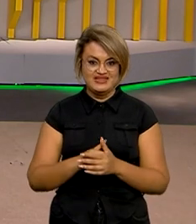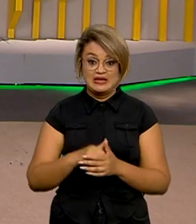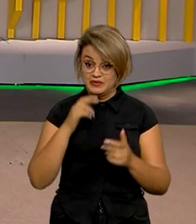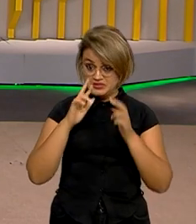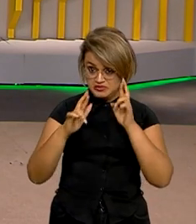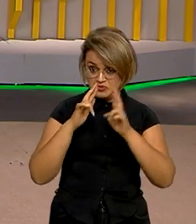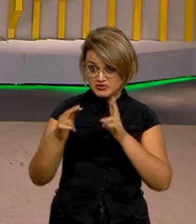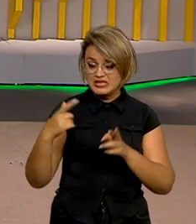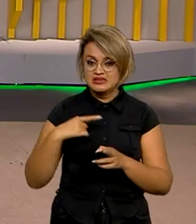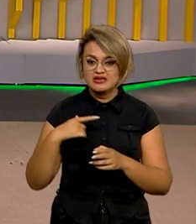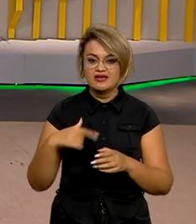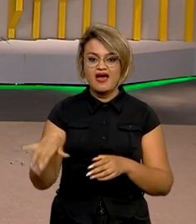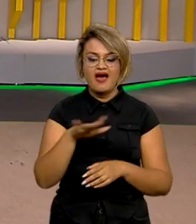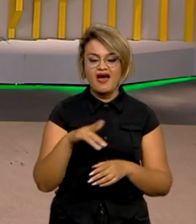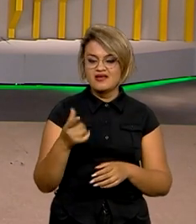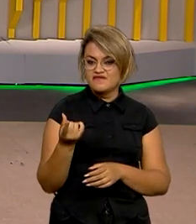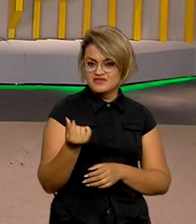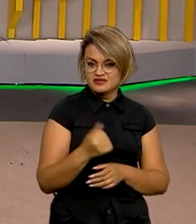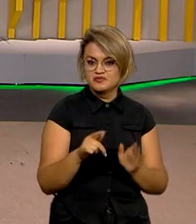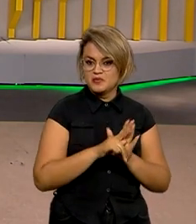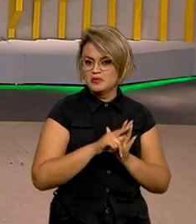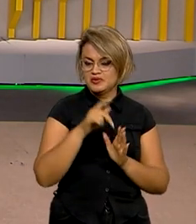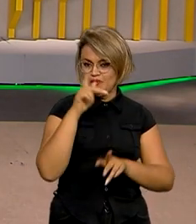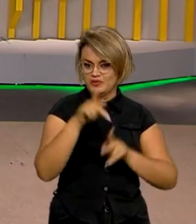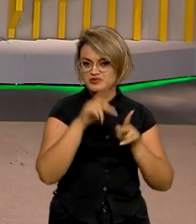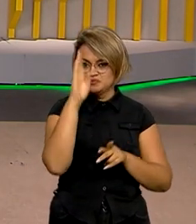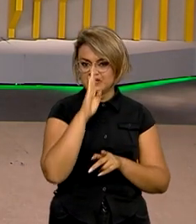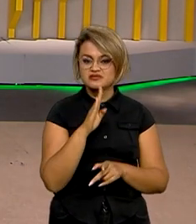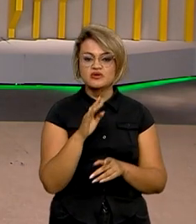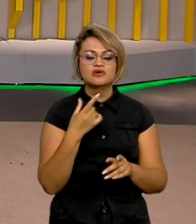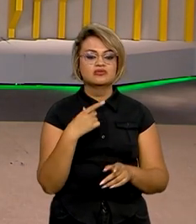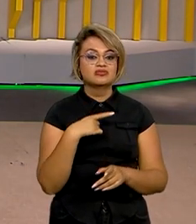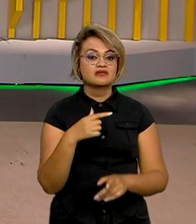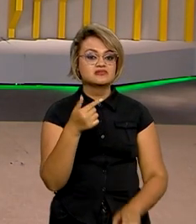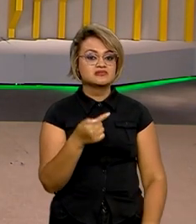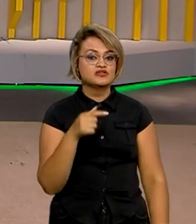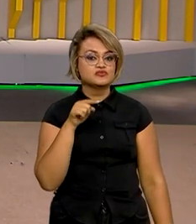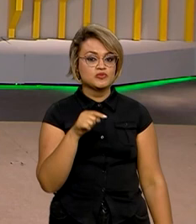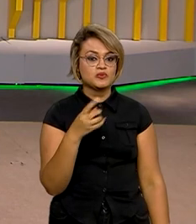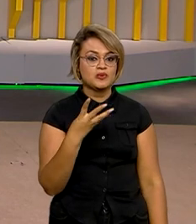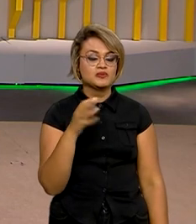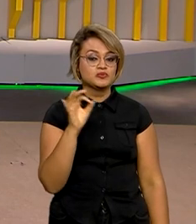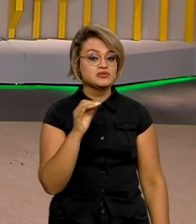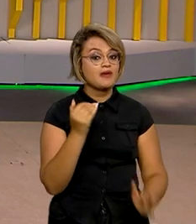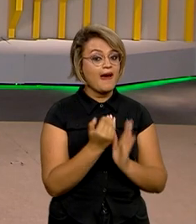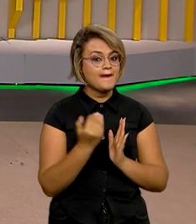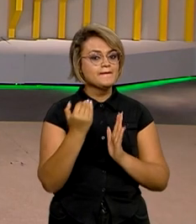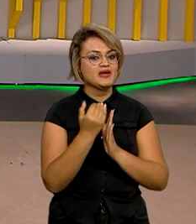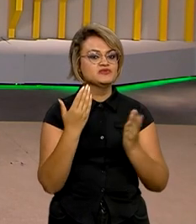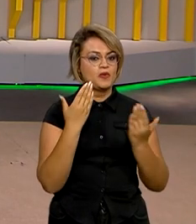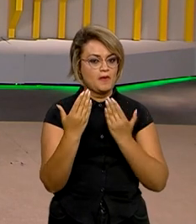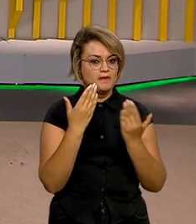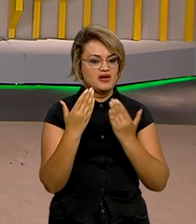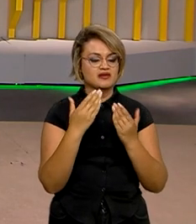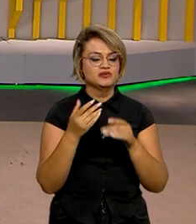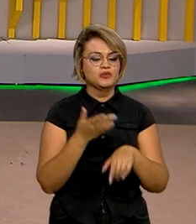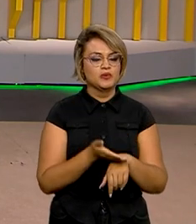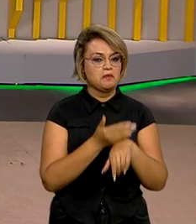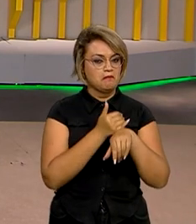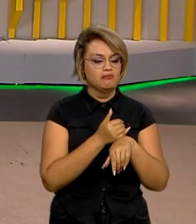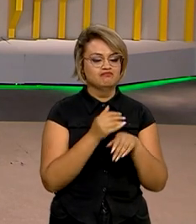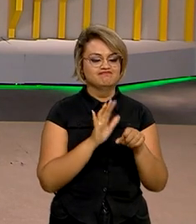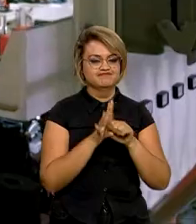resultado, a condição financeira do Brasil apresenta nível 7,4% superior ao patamar pré